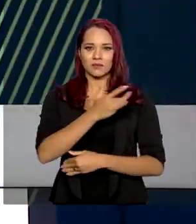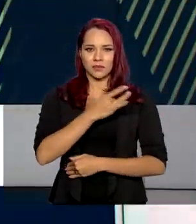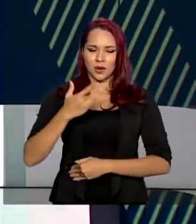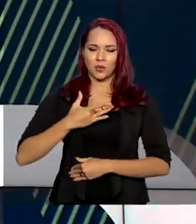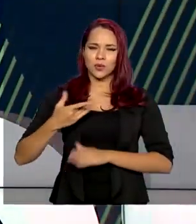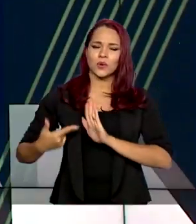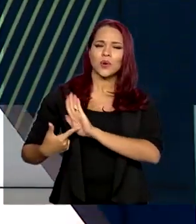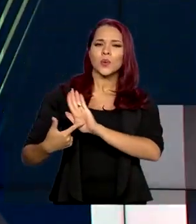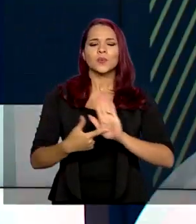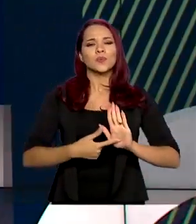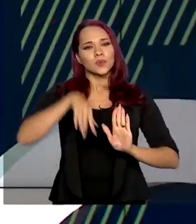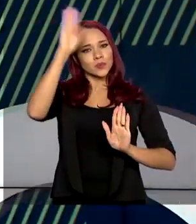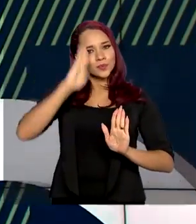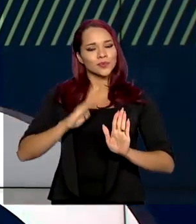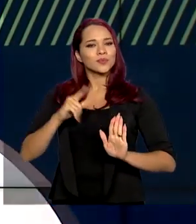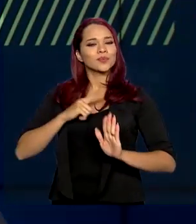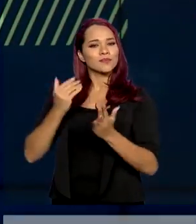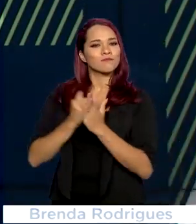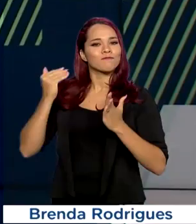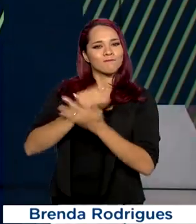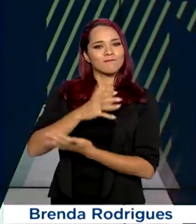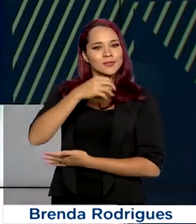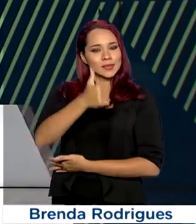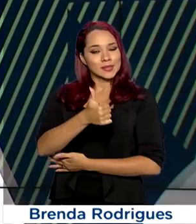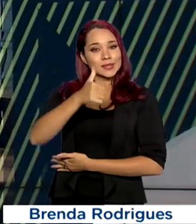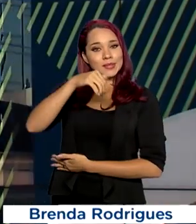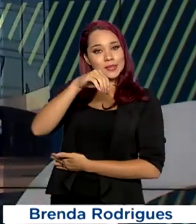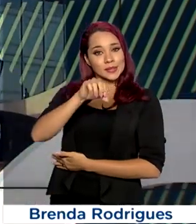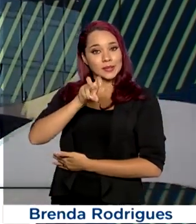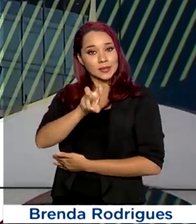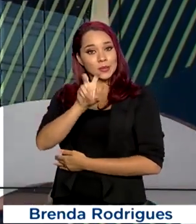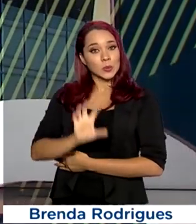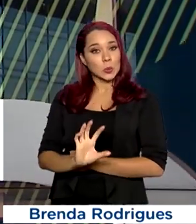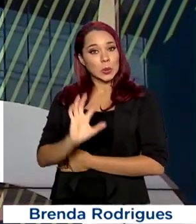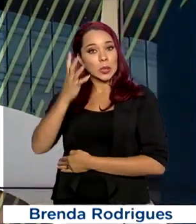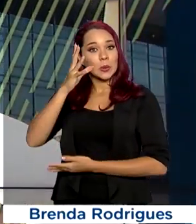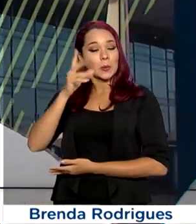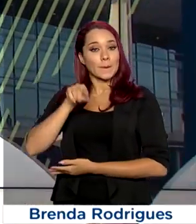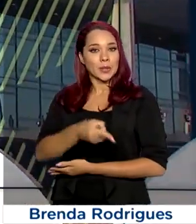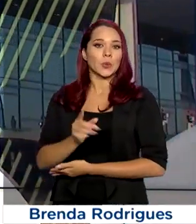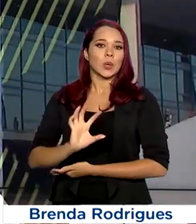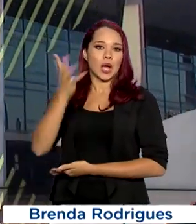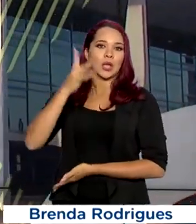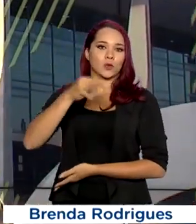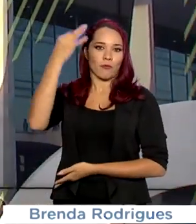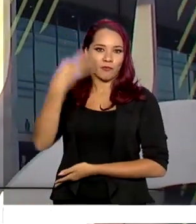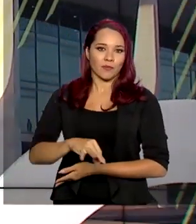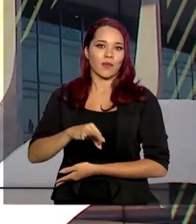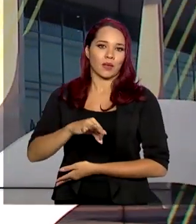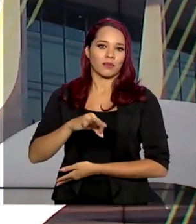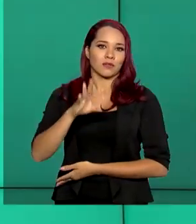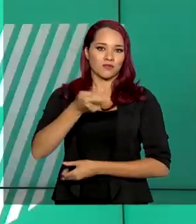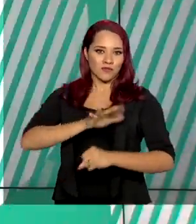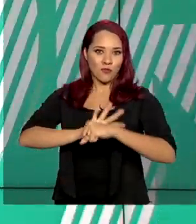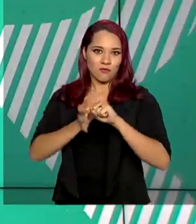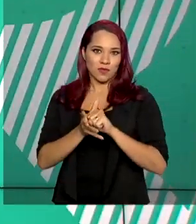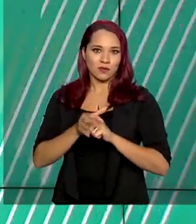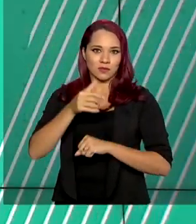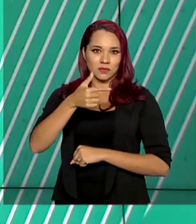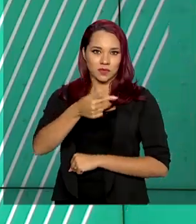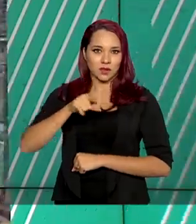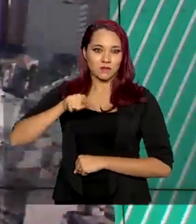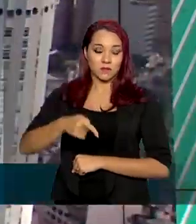mostra que o Brasil possui mais de 105 mil casos confirmados de covid-19 com 7